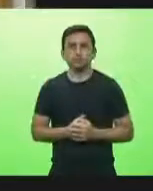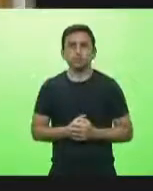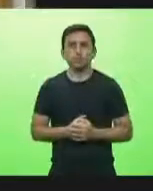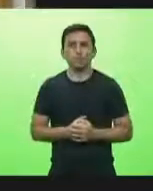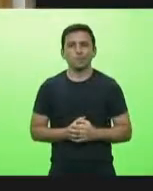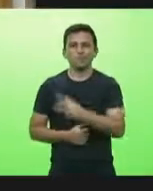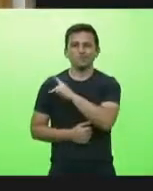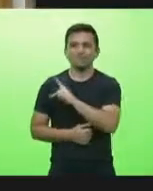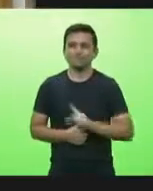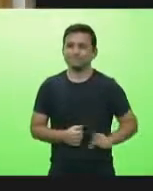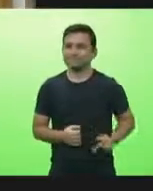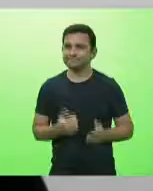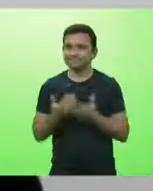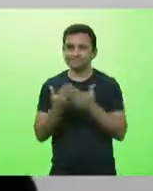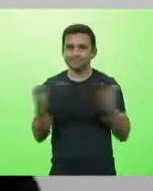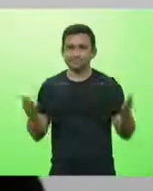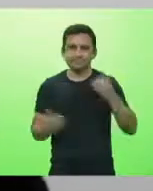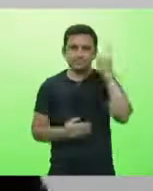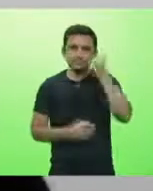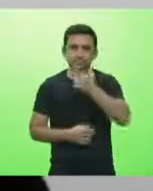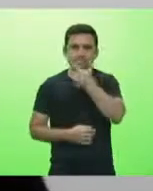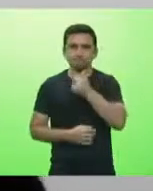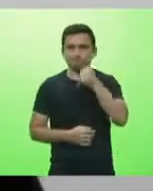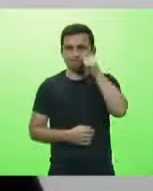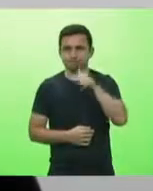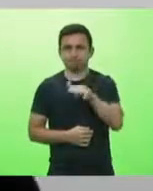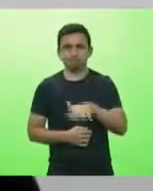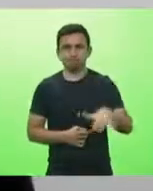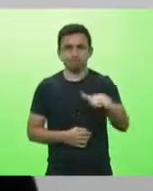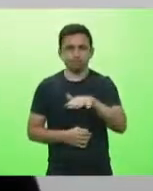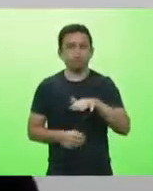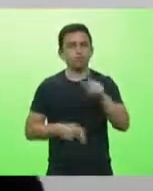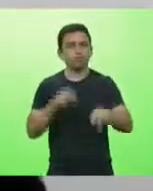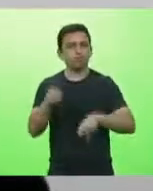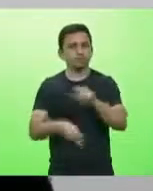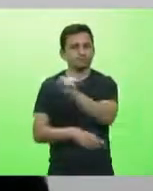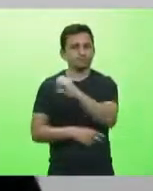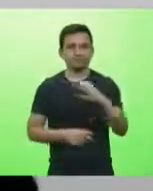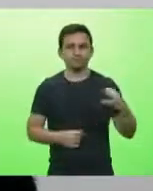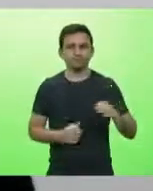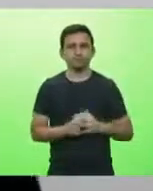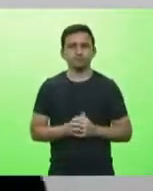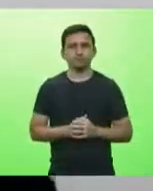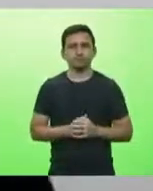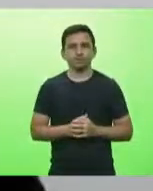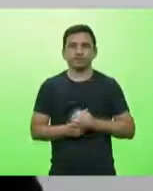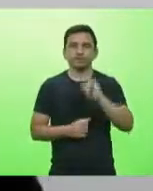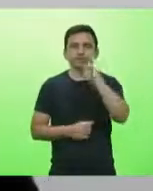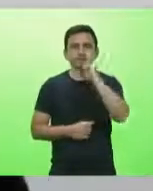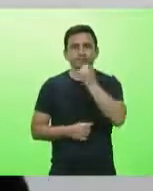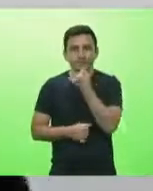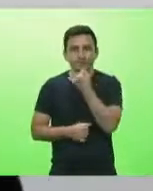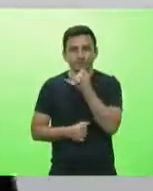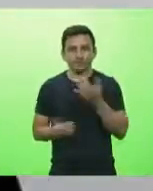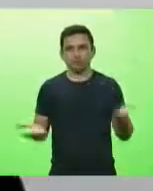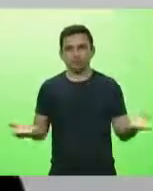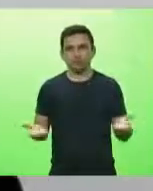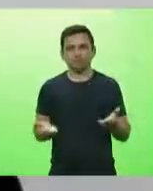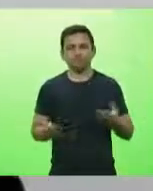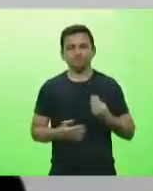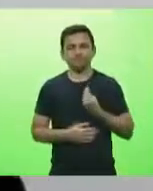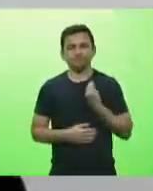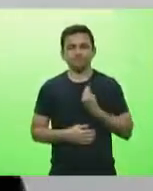presidente senhores deputados senhoras deputadas estimados catarinenses infelizmente vivemos um momento